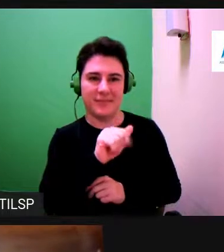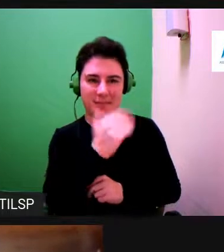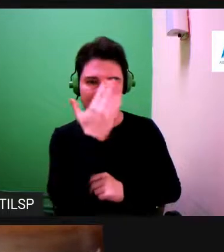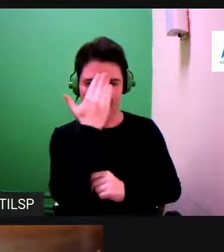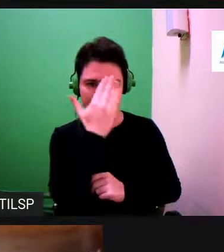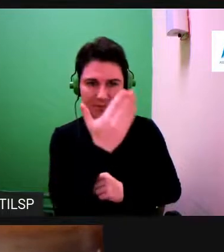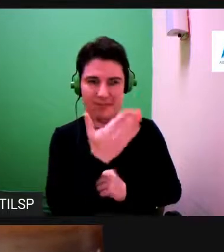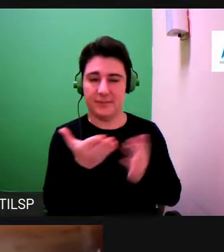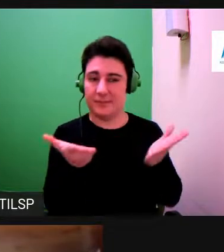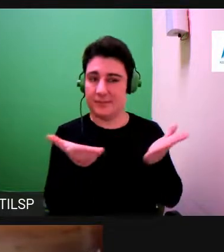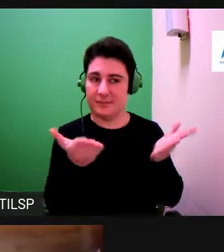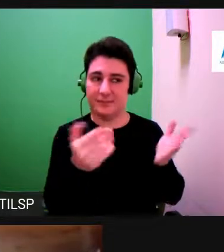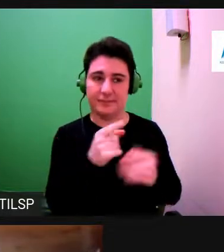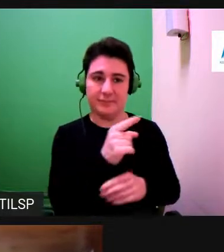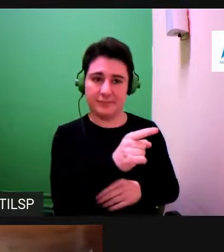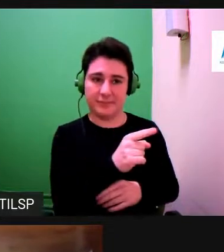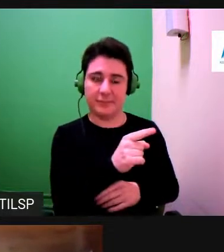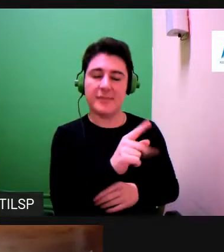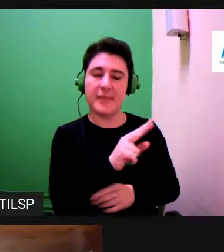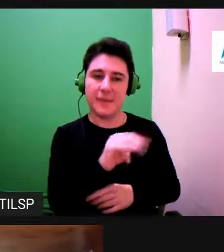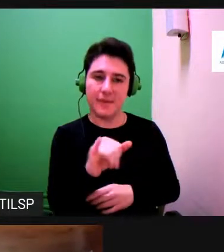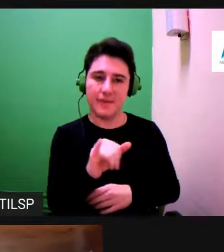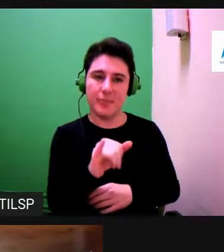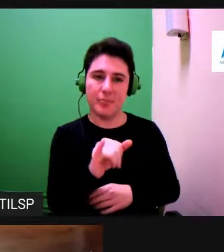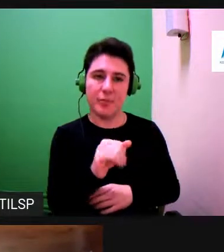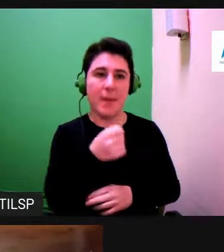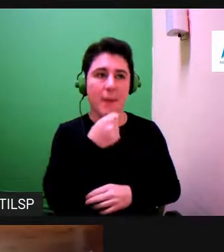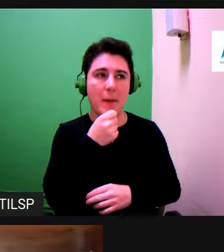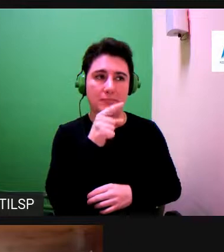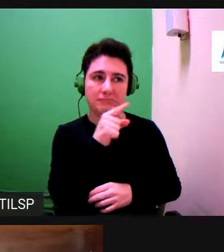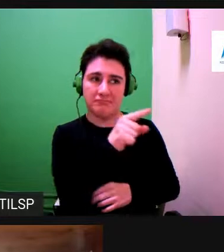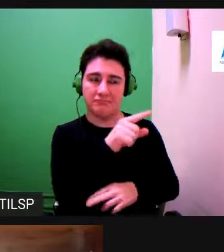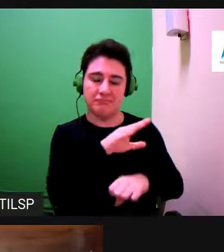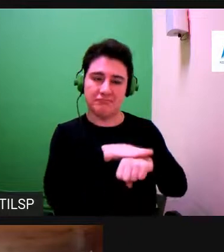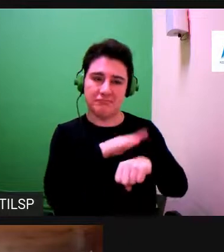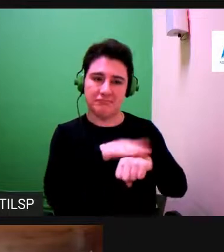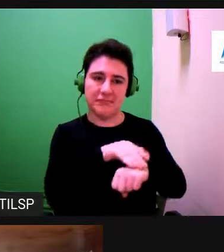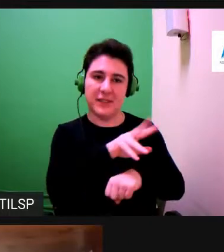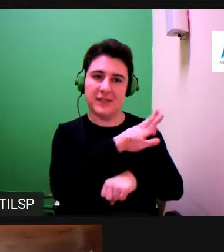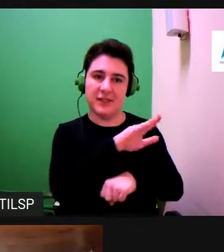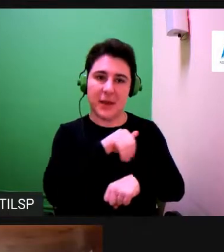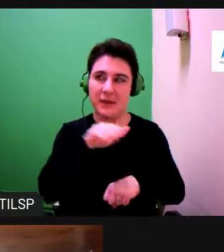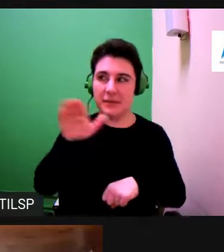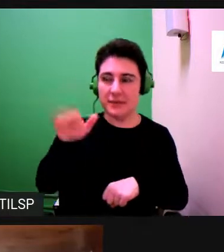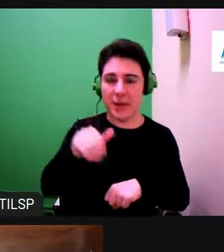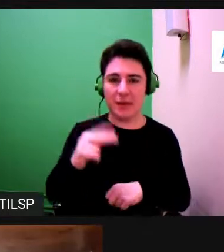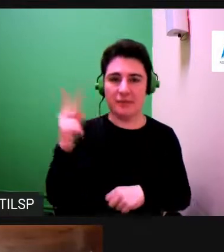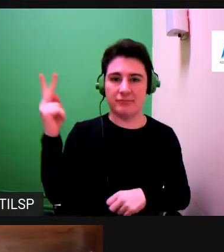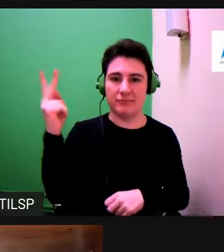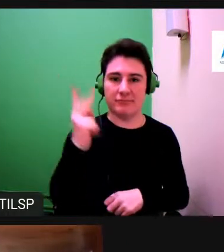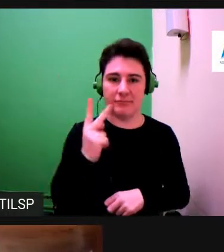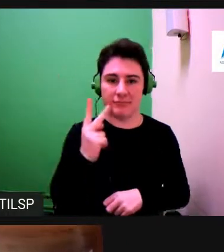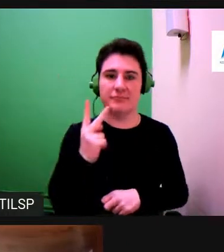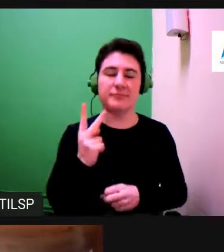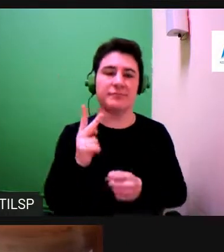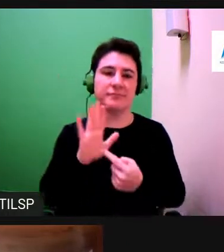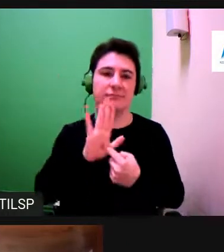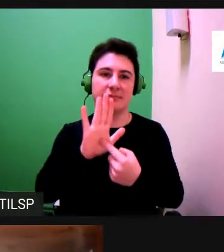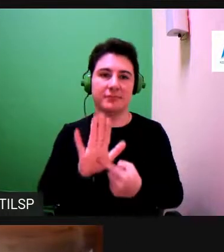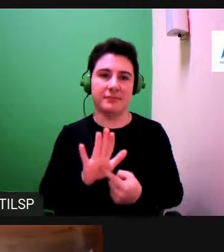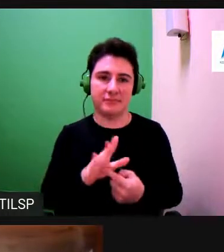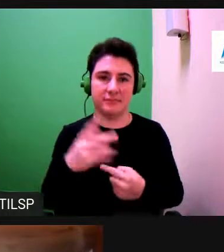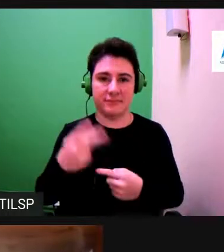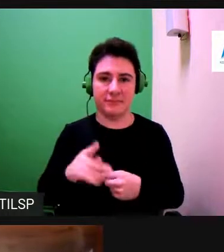Carla, eu deixo você, então, fazer... Passo a palavra a você para chamar nossas convidadas, fazer a apresentação delas através do